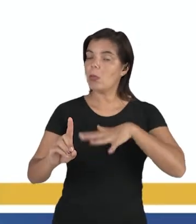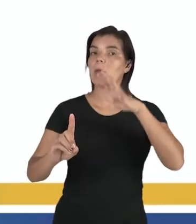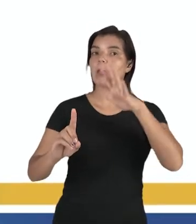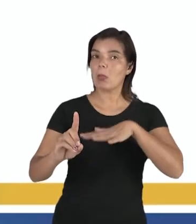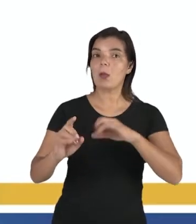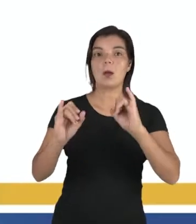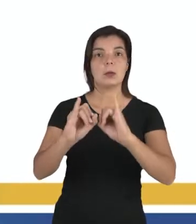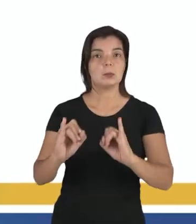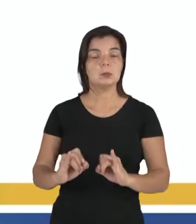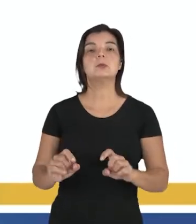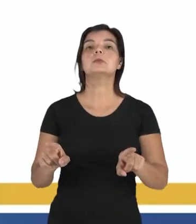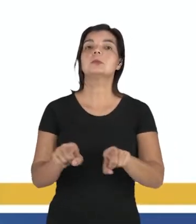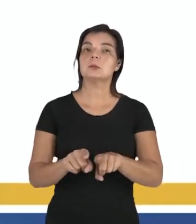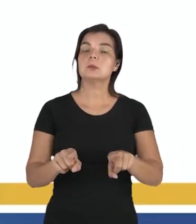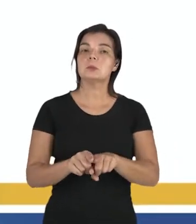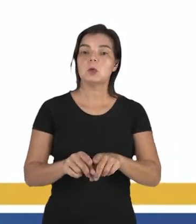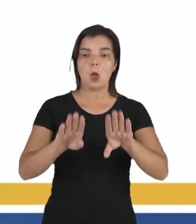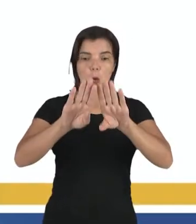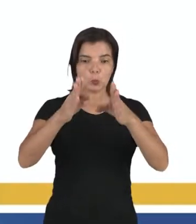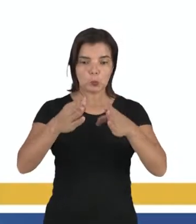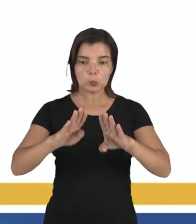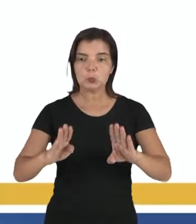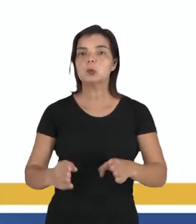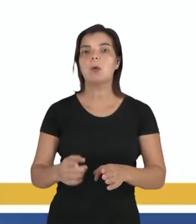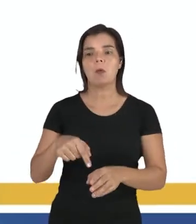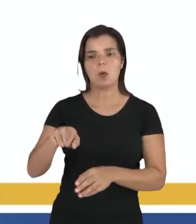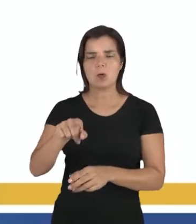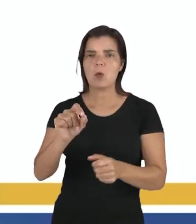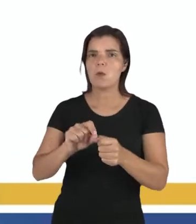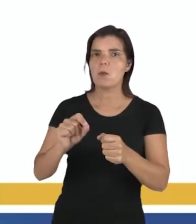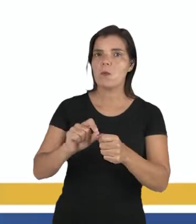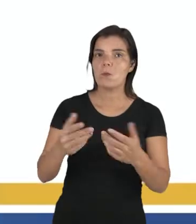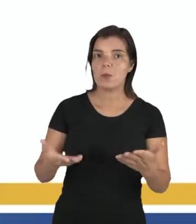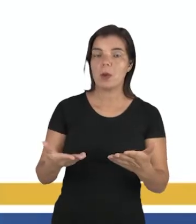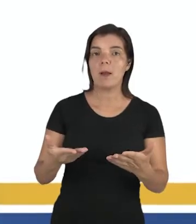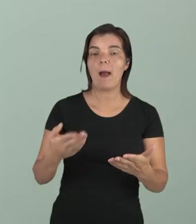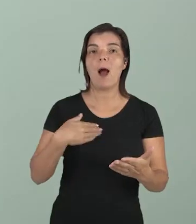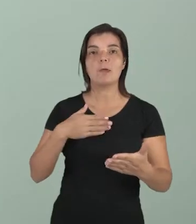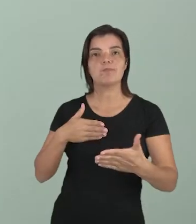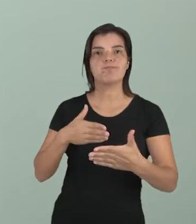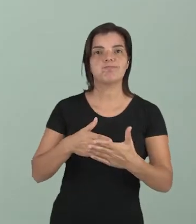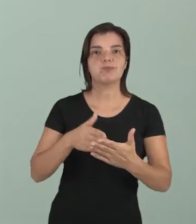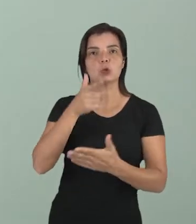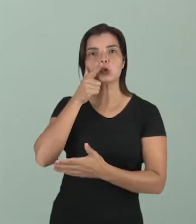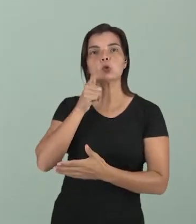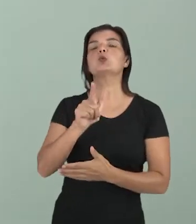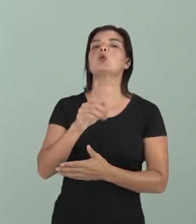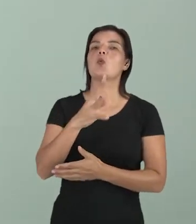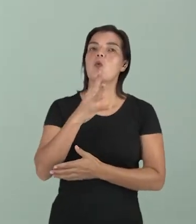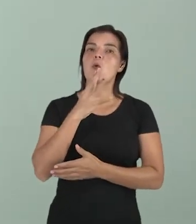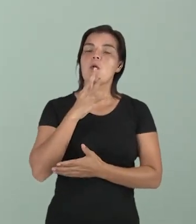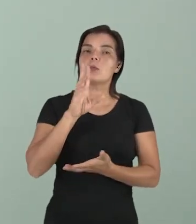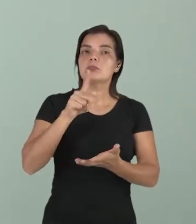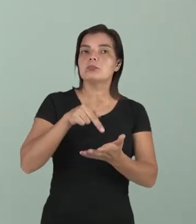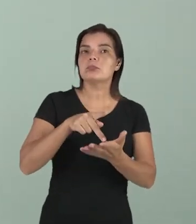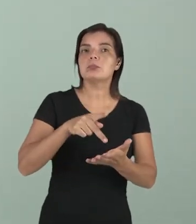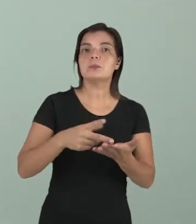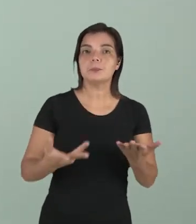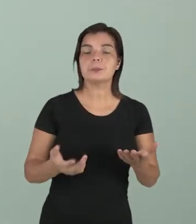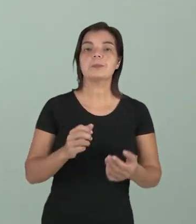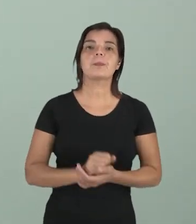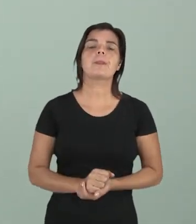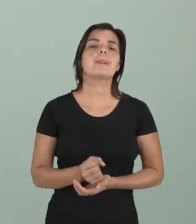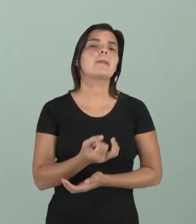ídolo, aquela estátua, aquela imagem que você mesmo produziu, isso te impede de alcançar um conhecimento verdadeiro.